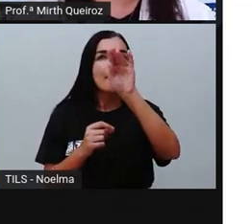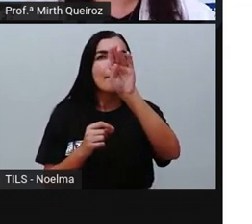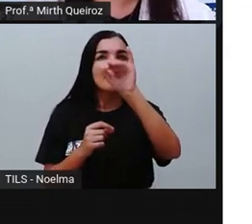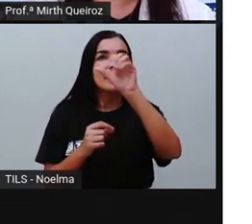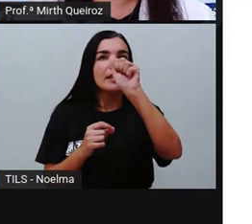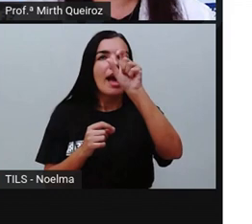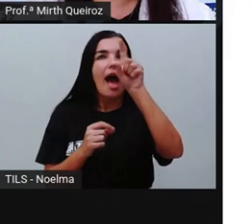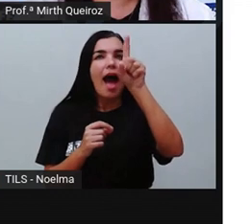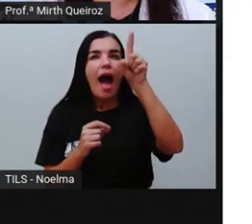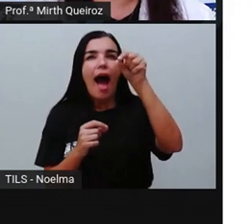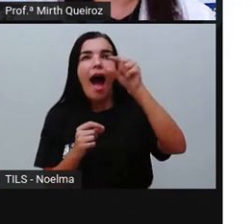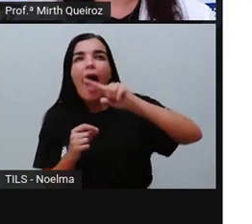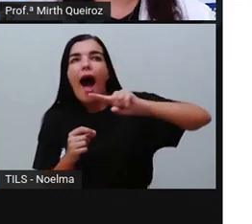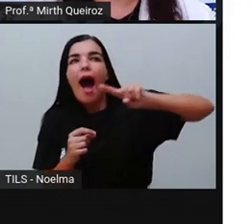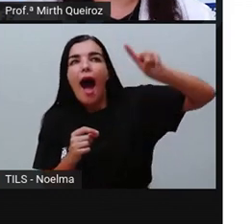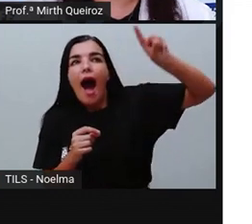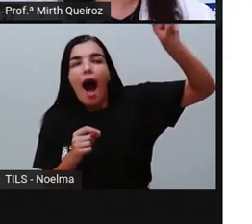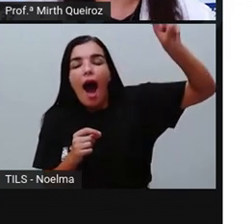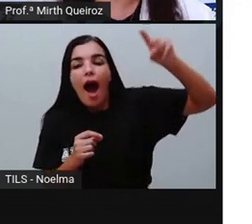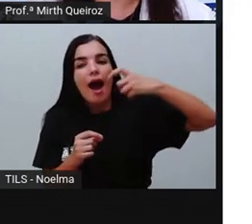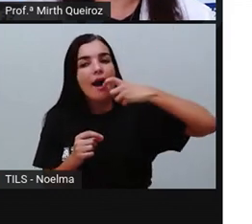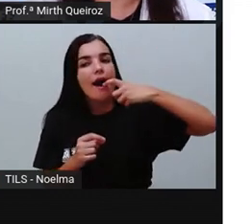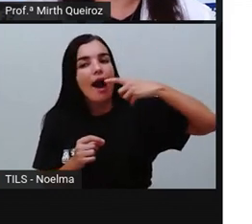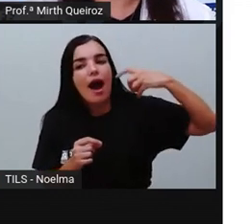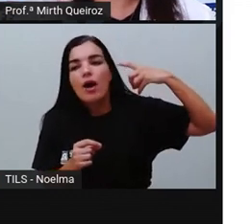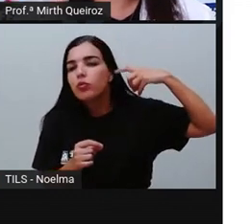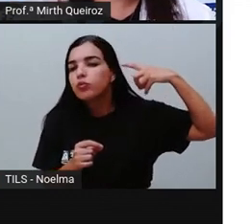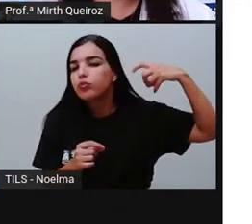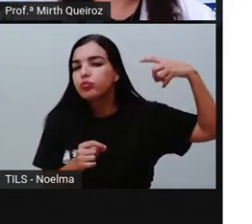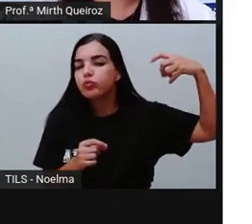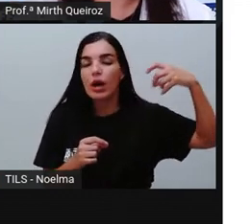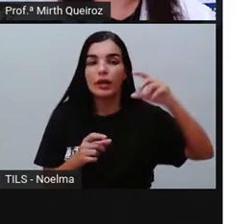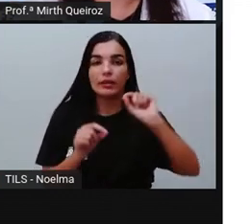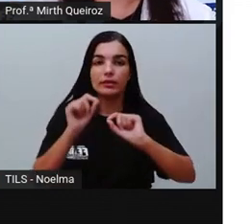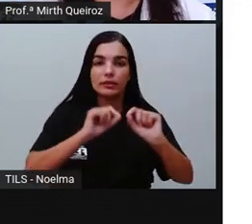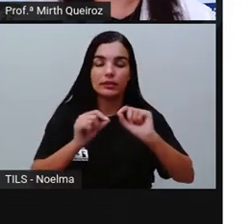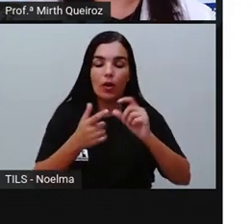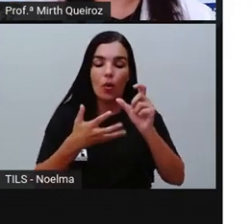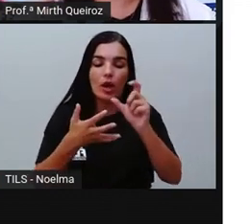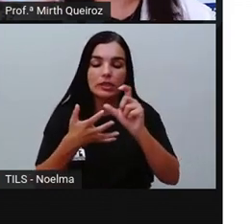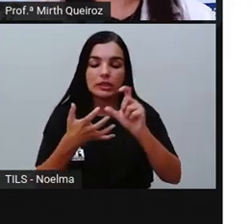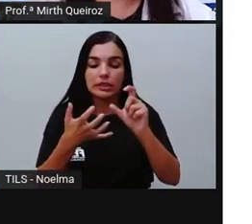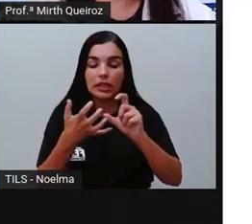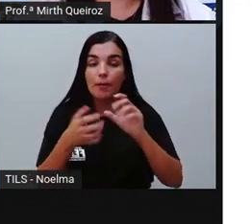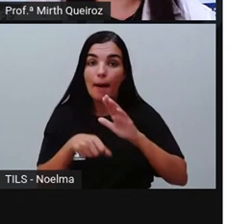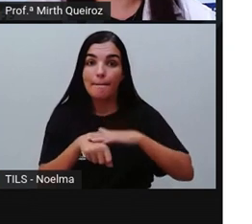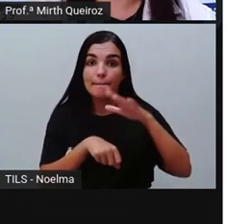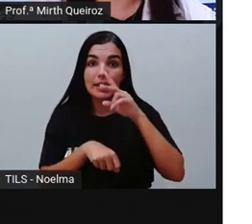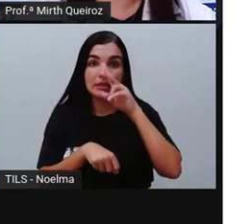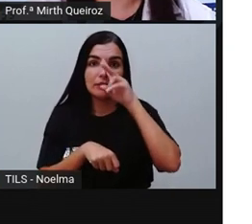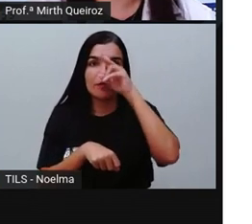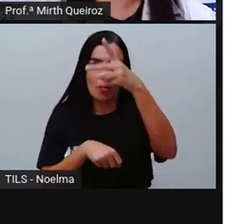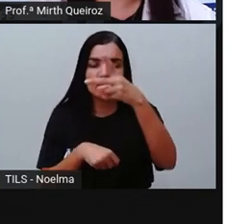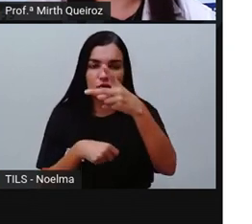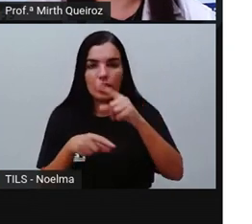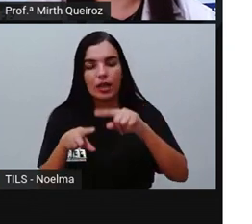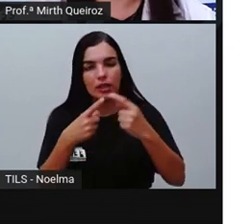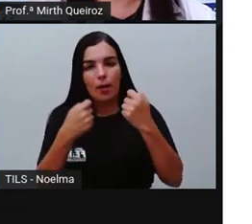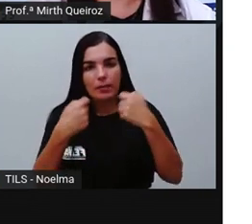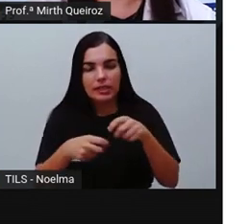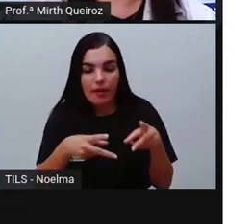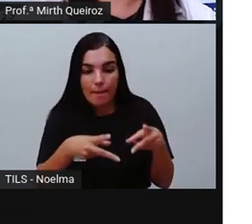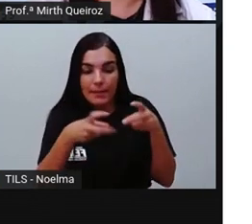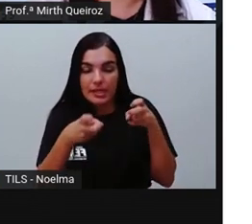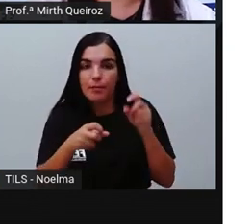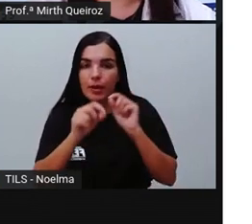sabiá, giló, a sílaba mais forte, a que é dita com maior intensidade, vocês vão perceber